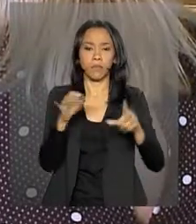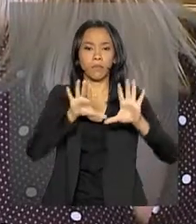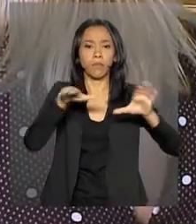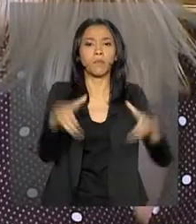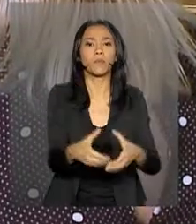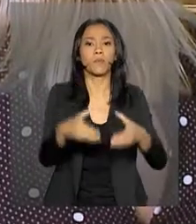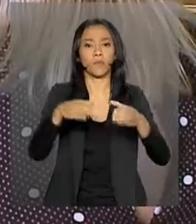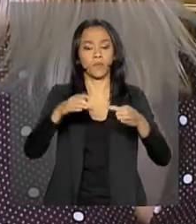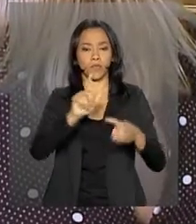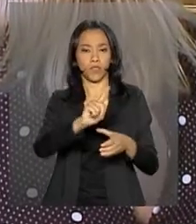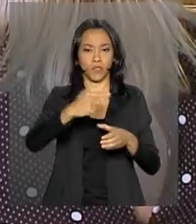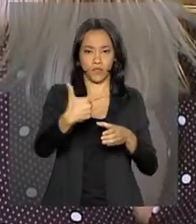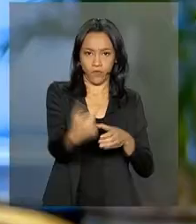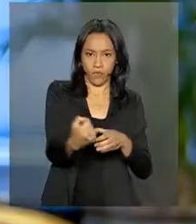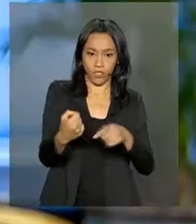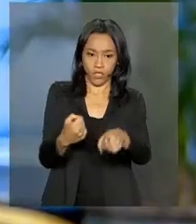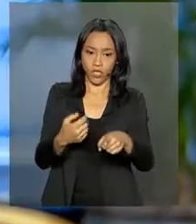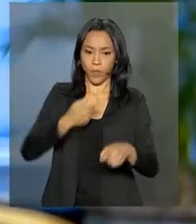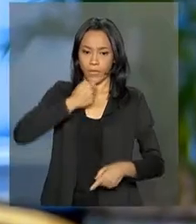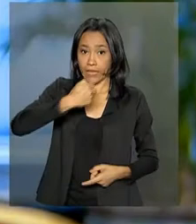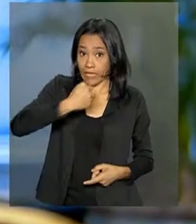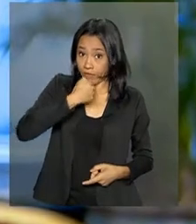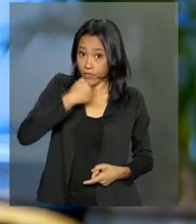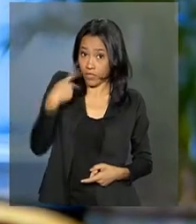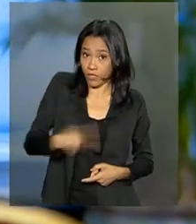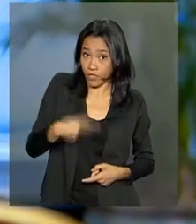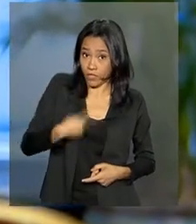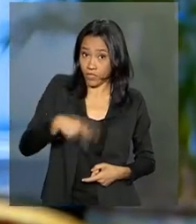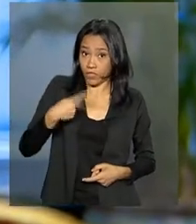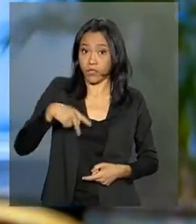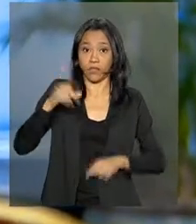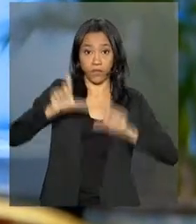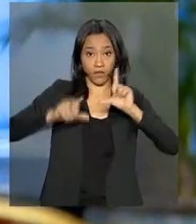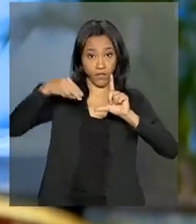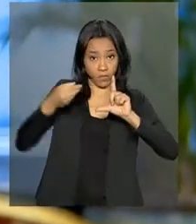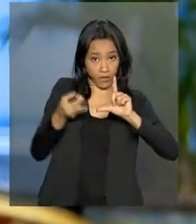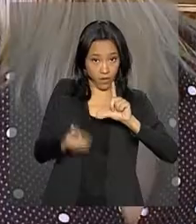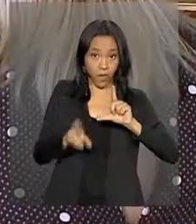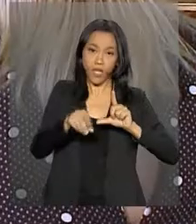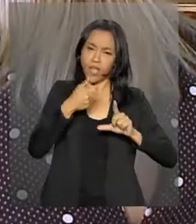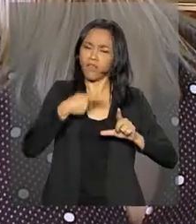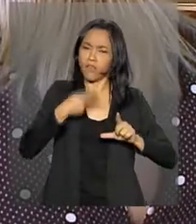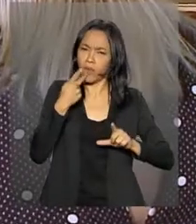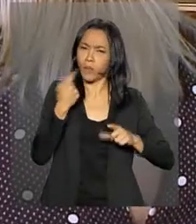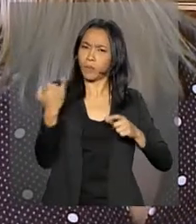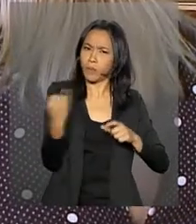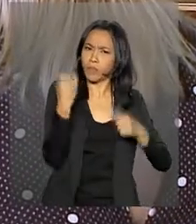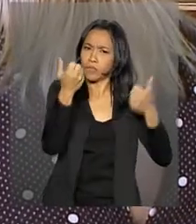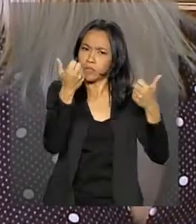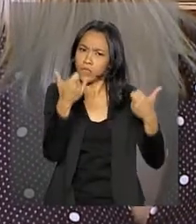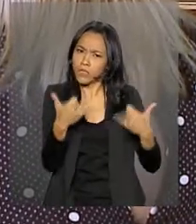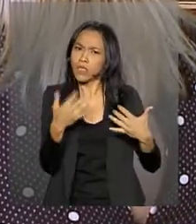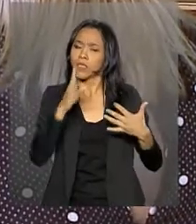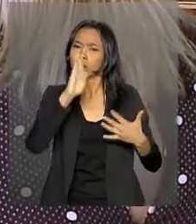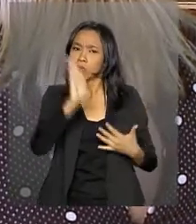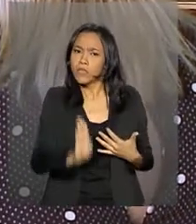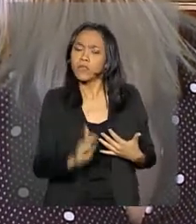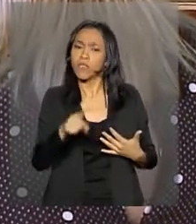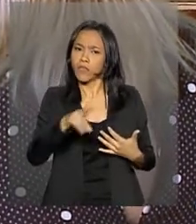entrevista exclusiva à TVNBR, Temer falou sobre a participação do Brasil no encontro, onde vai defender o